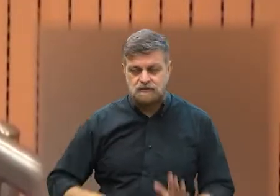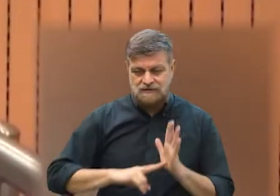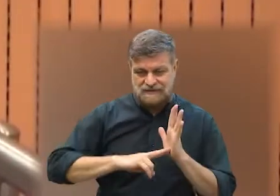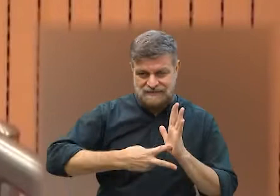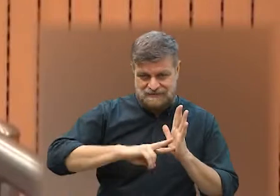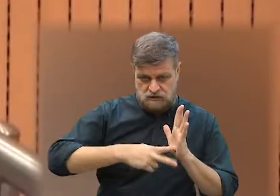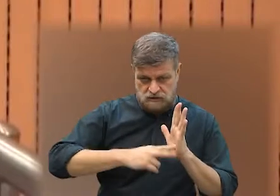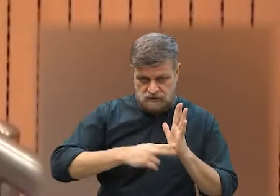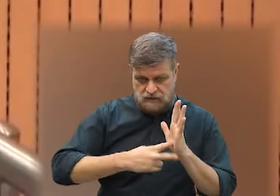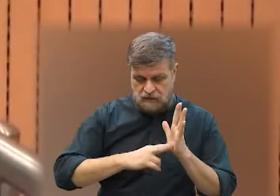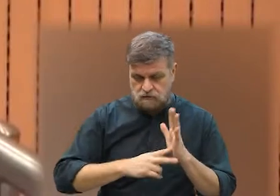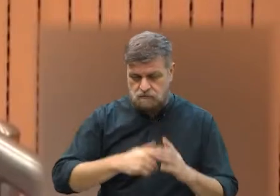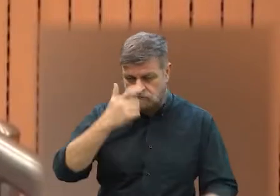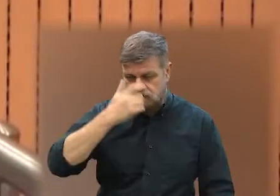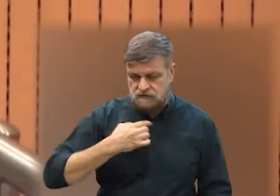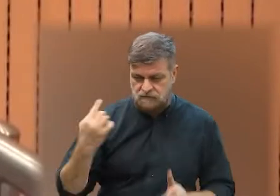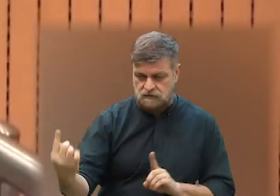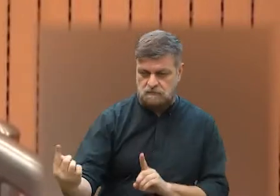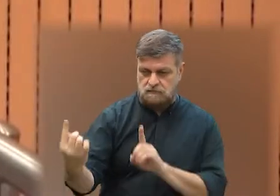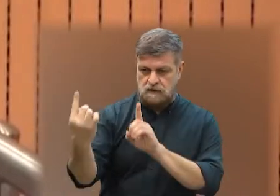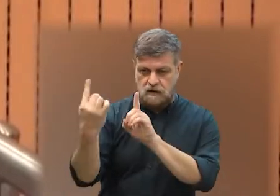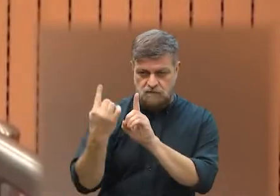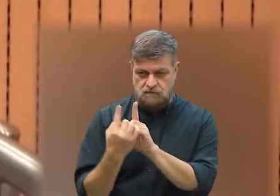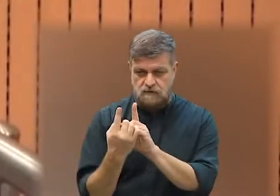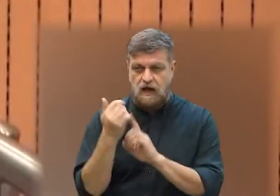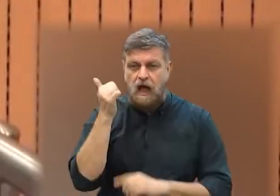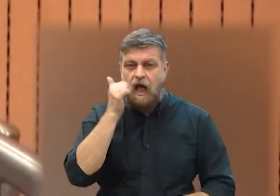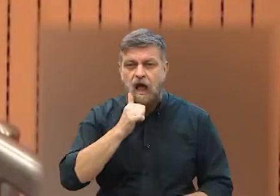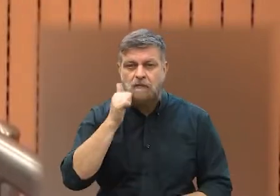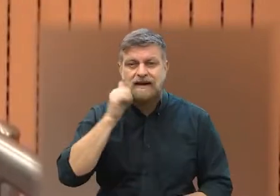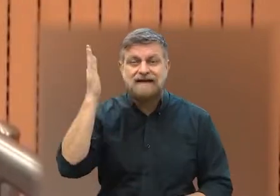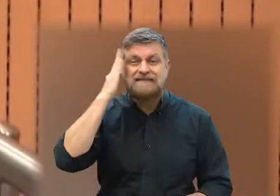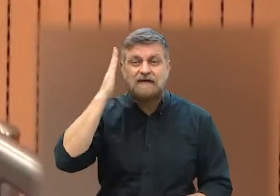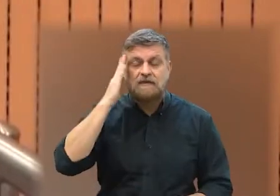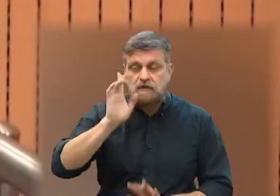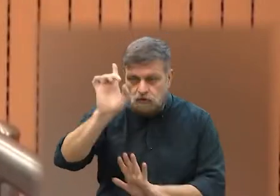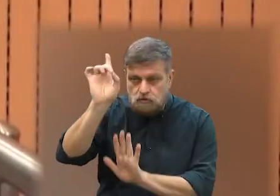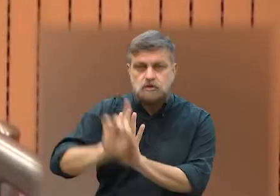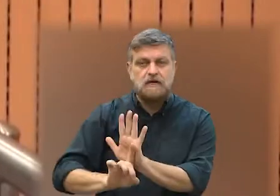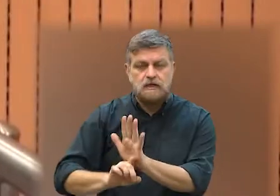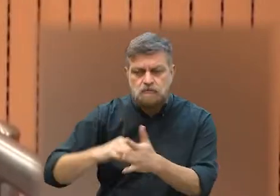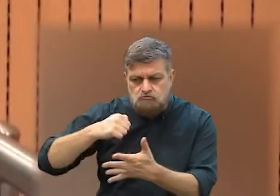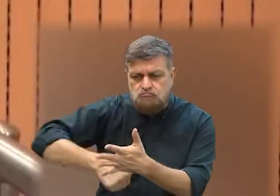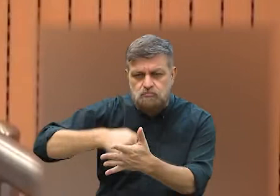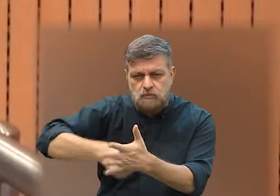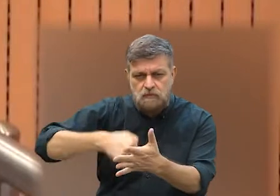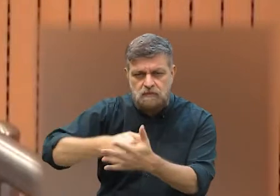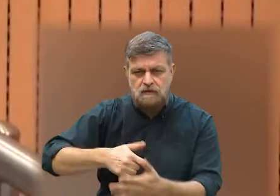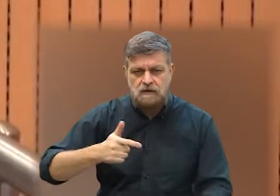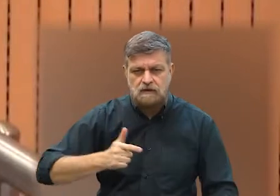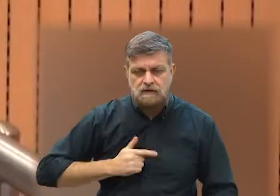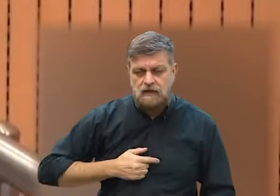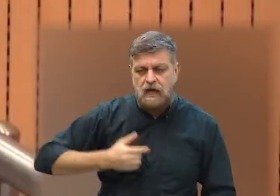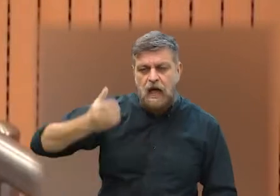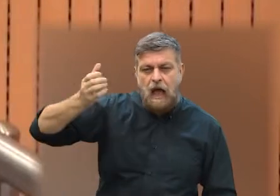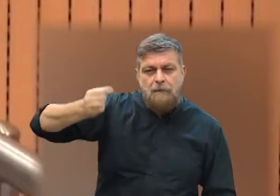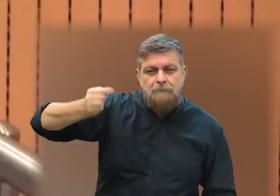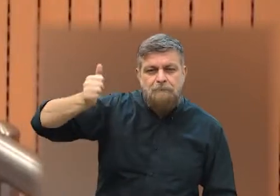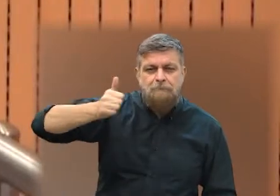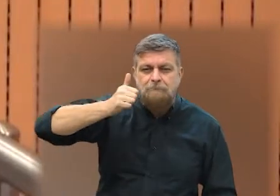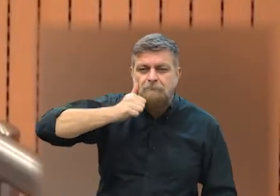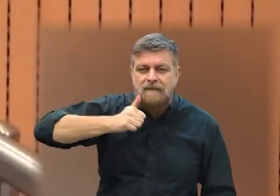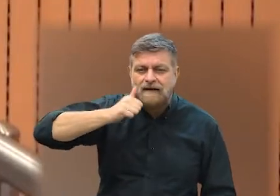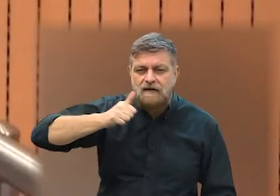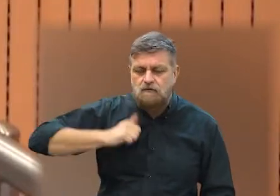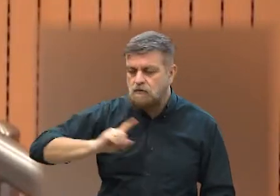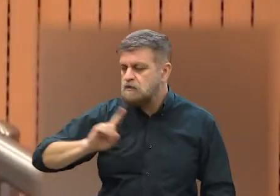você está dentro do sindicato, que você se depara com aquela mulher que vem a saber dos seus direitos, que a branca o tempo